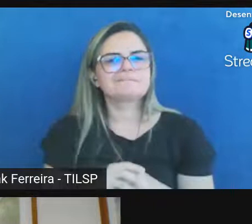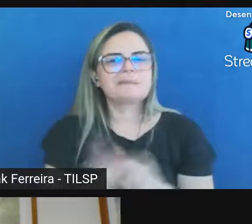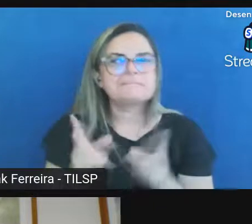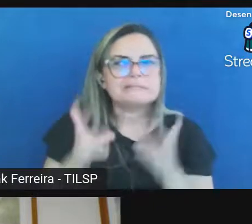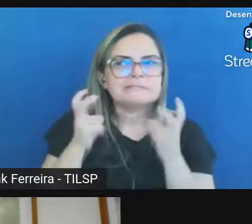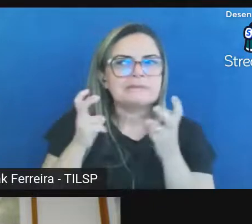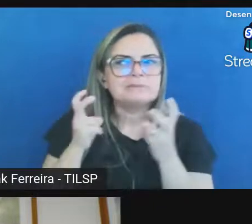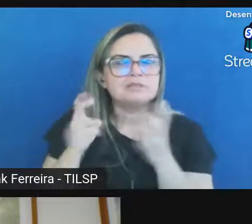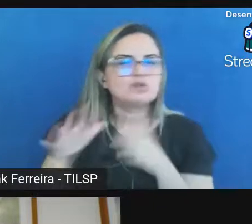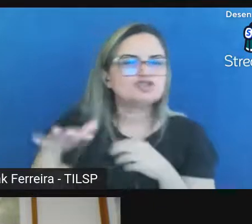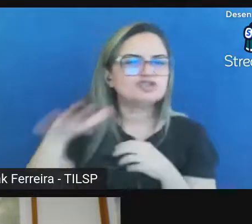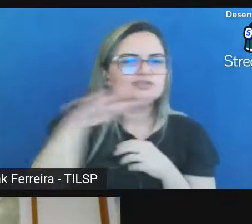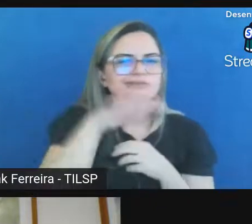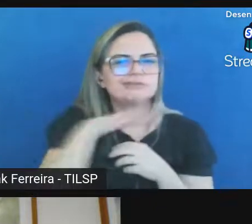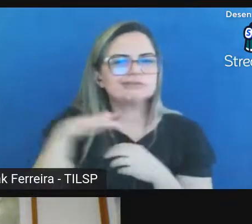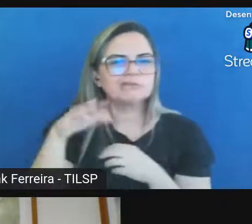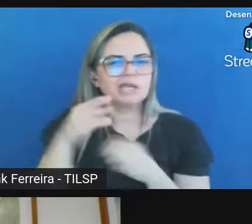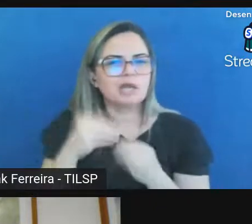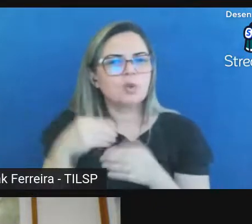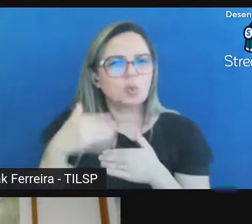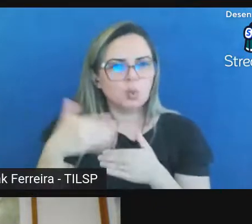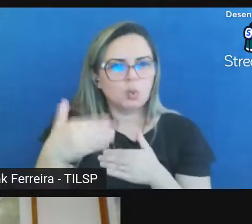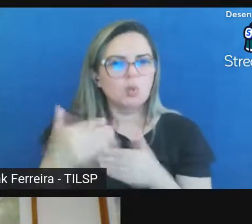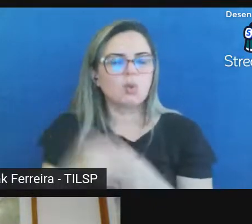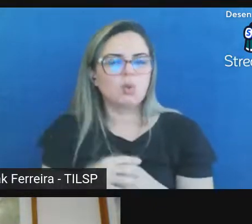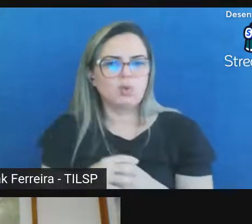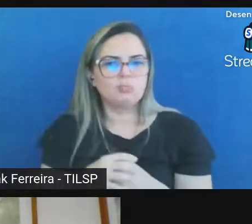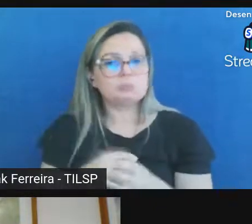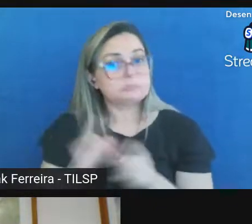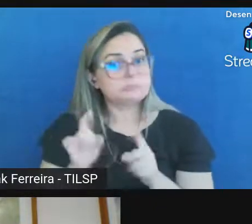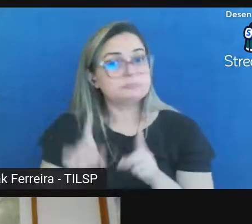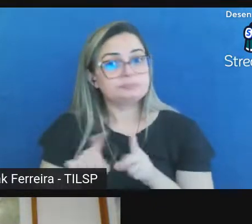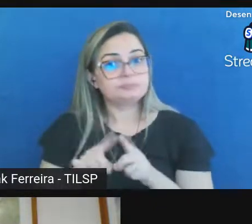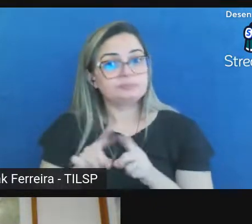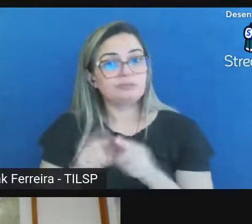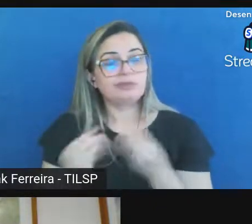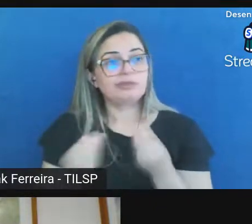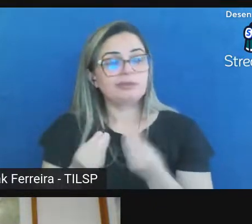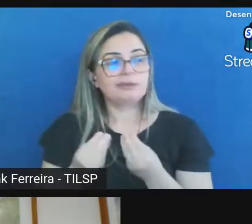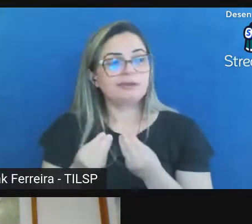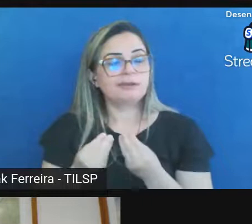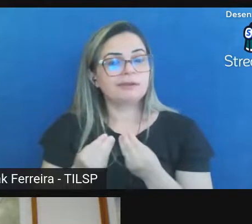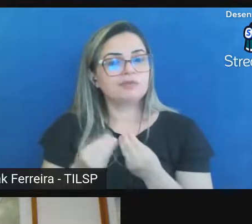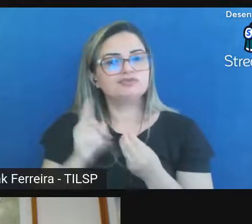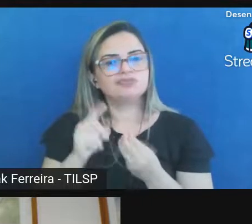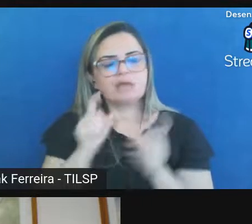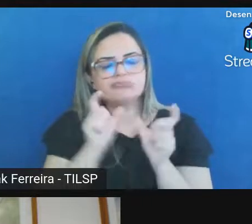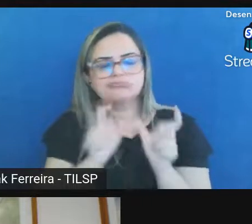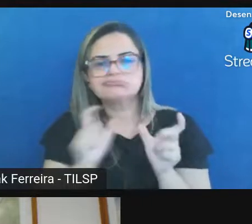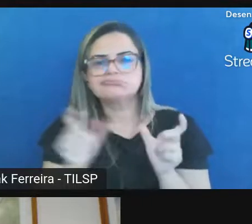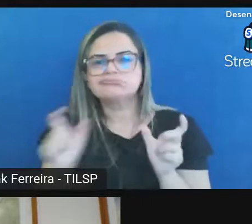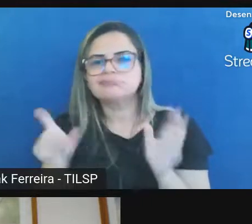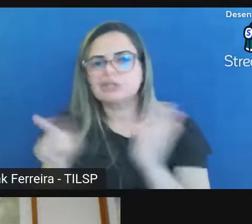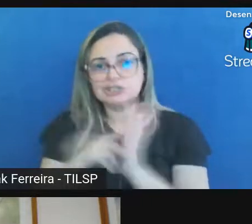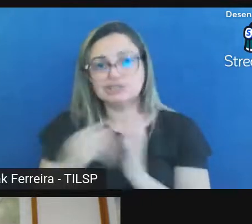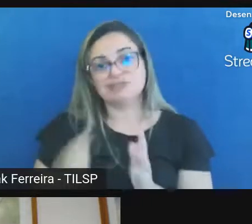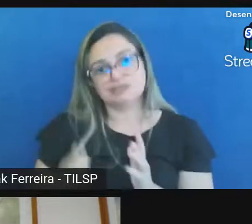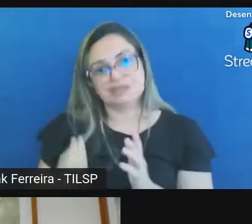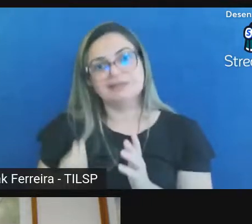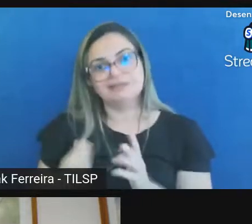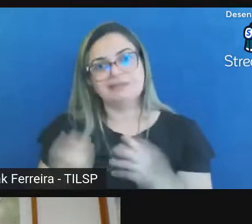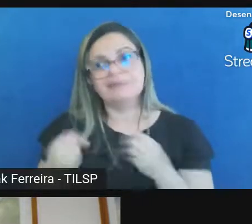processo e acionar realmente os mecanismos que já existem então é questão de